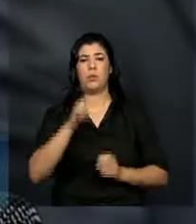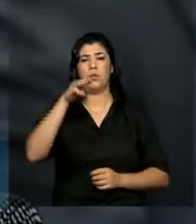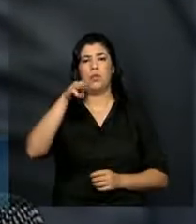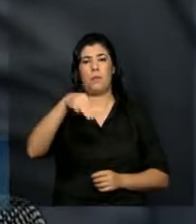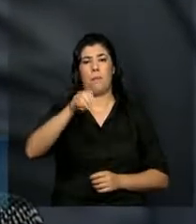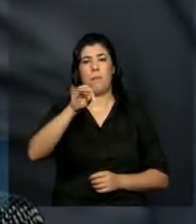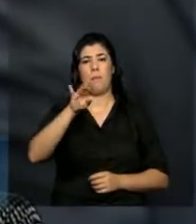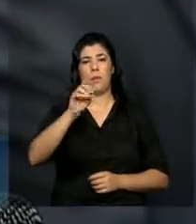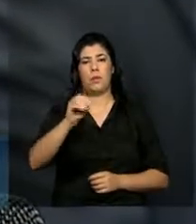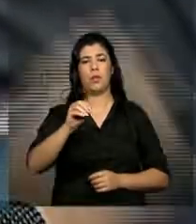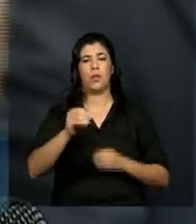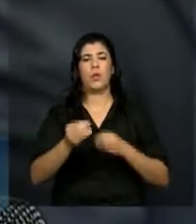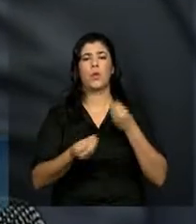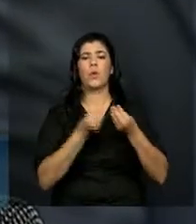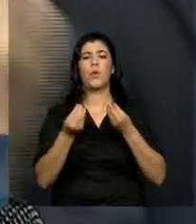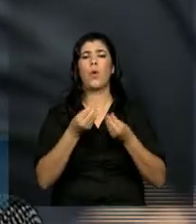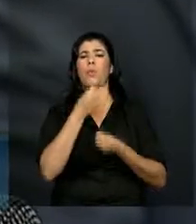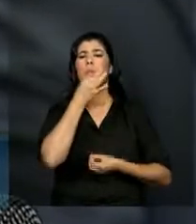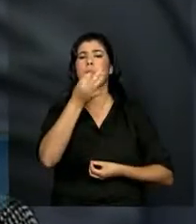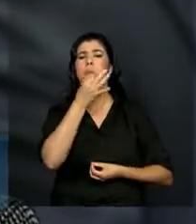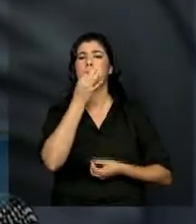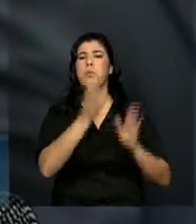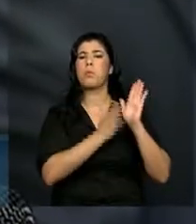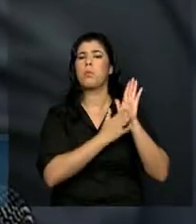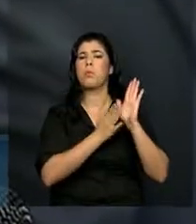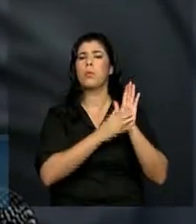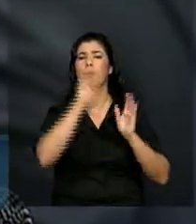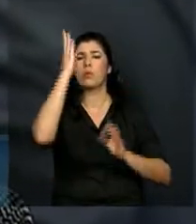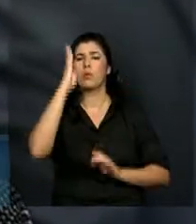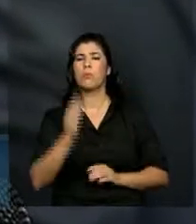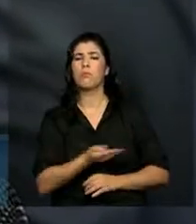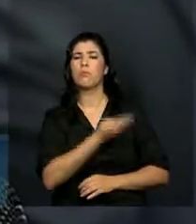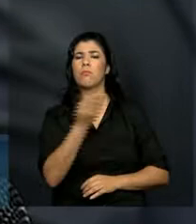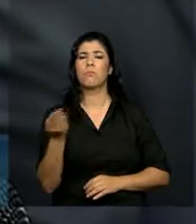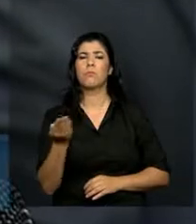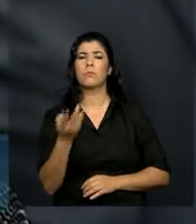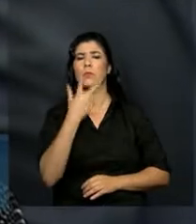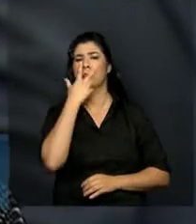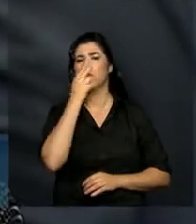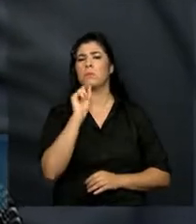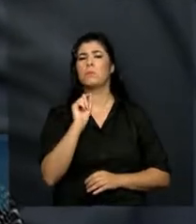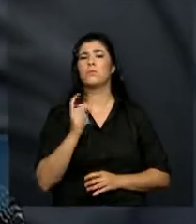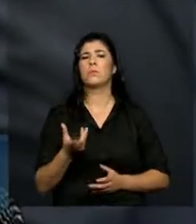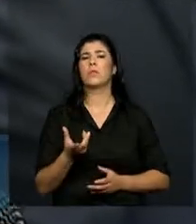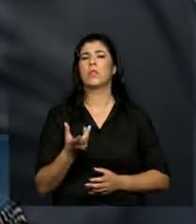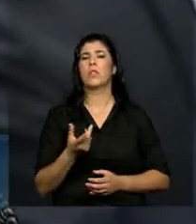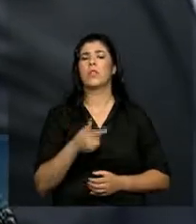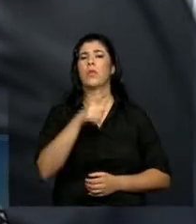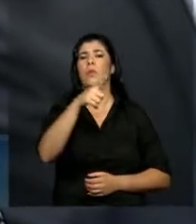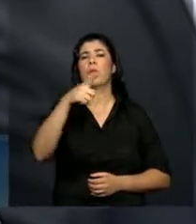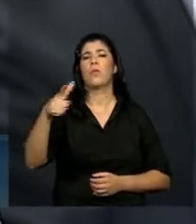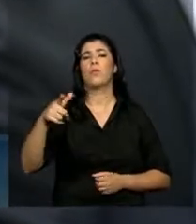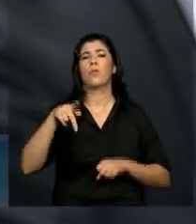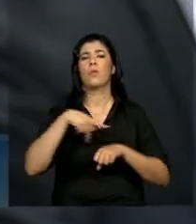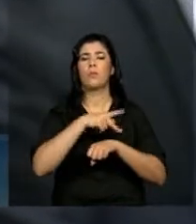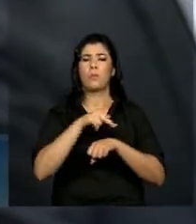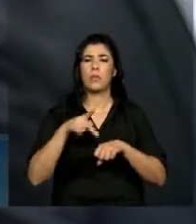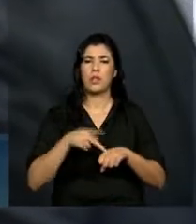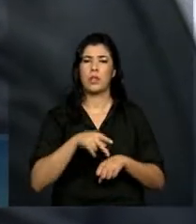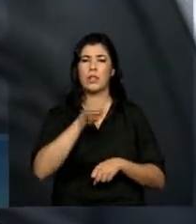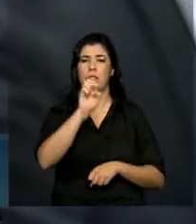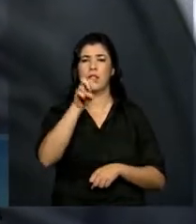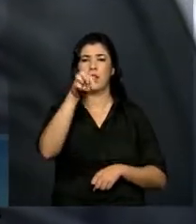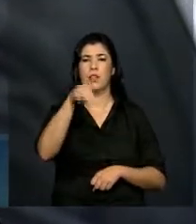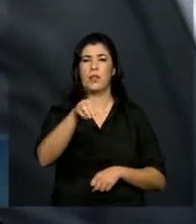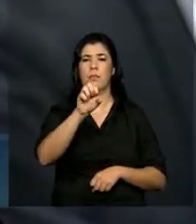é a posição do Brasil sobre isso. Ou seja, se os senhores acham que os emergentes, ou o país acha que os emergentes deveriam ser